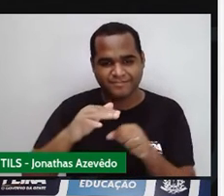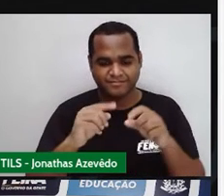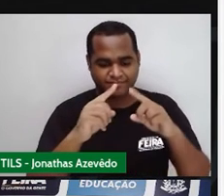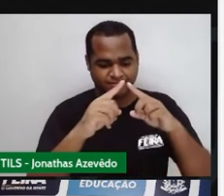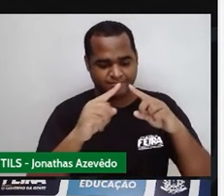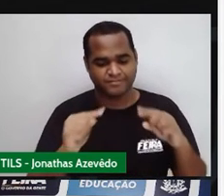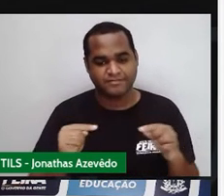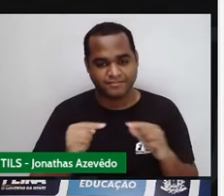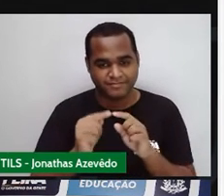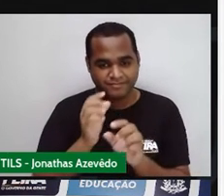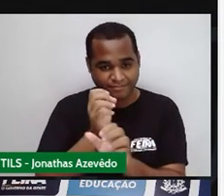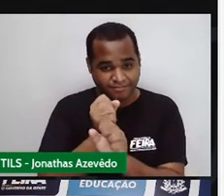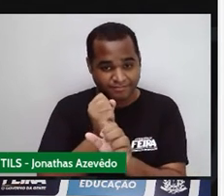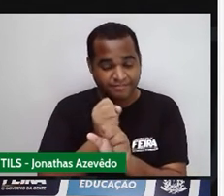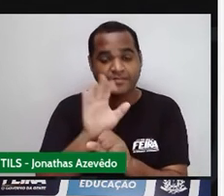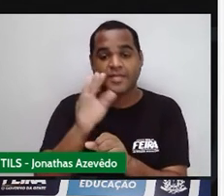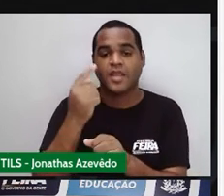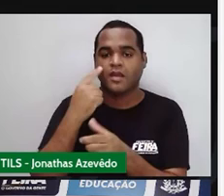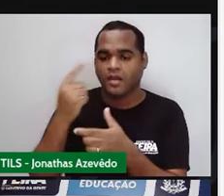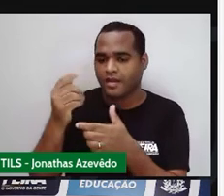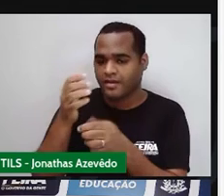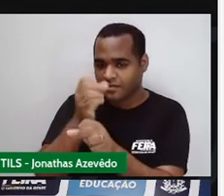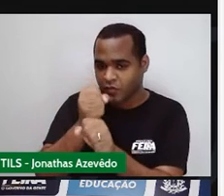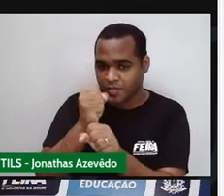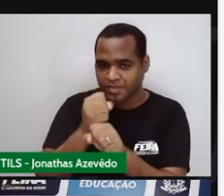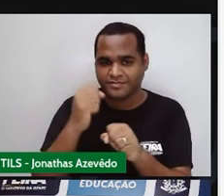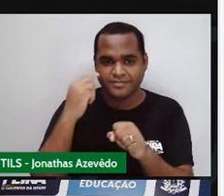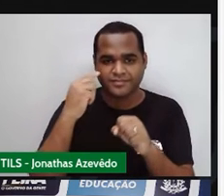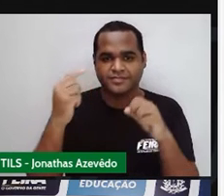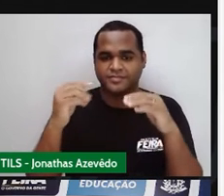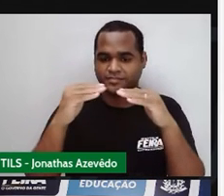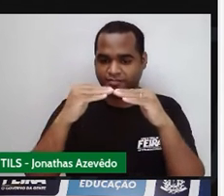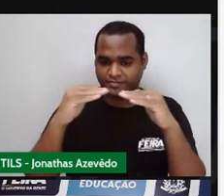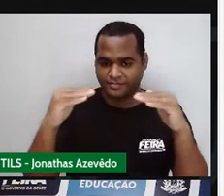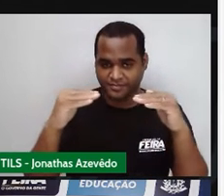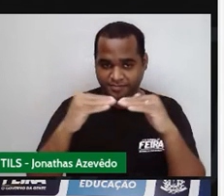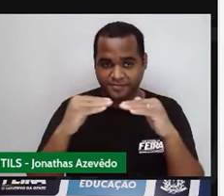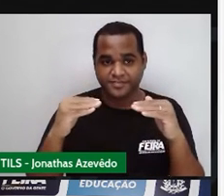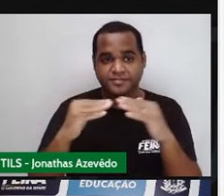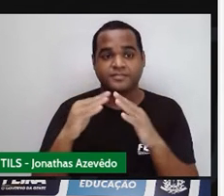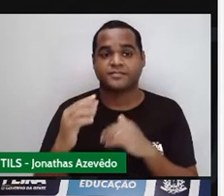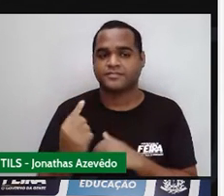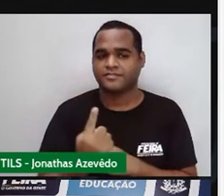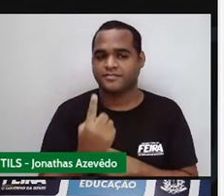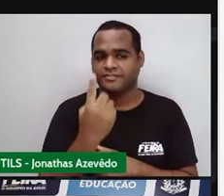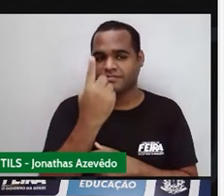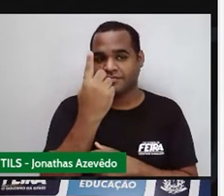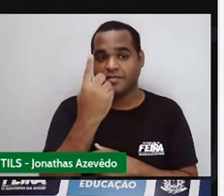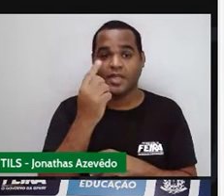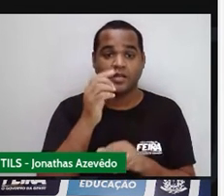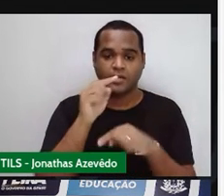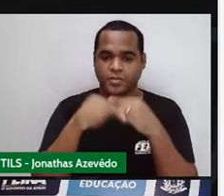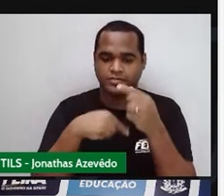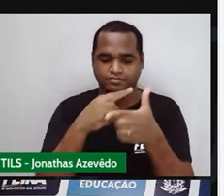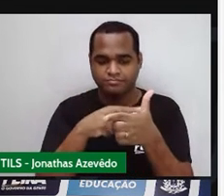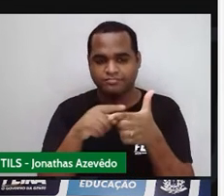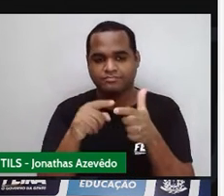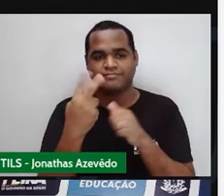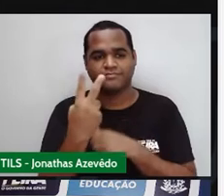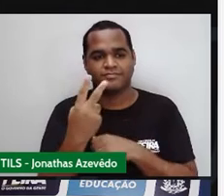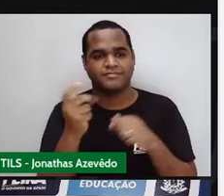multiplicando a medida da base pela medida da altura e depois dividindo por dois. Olha só,